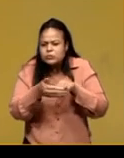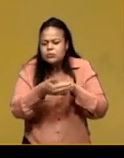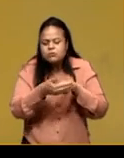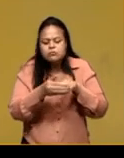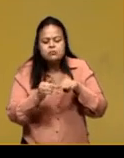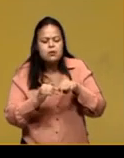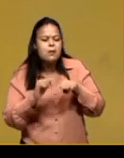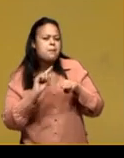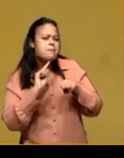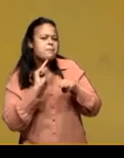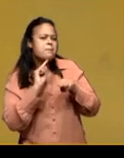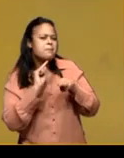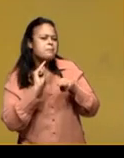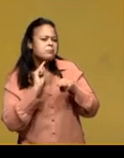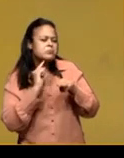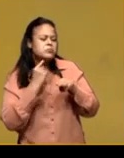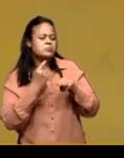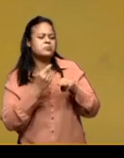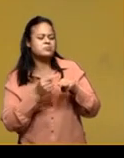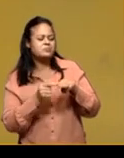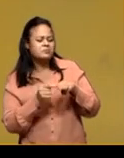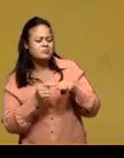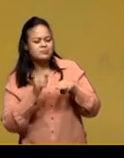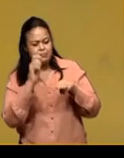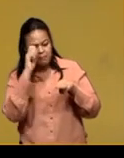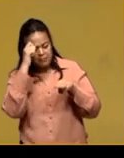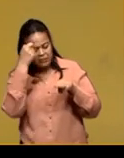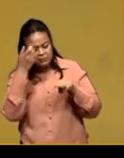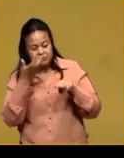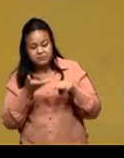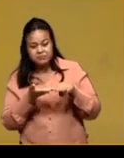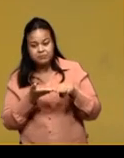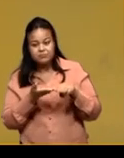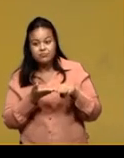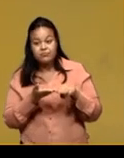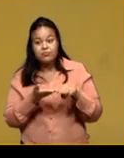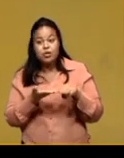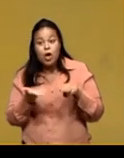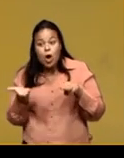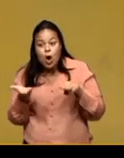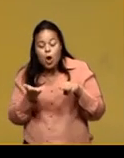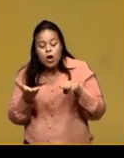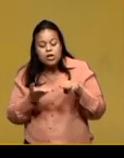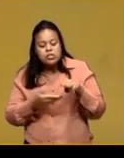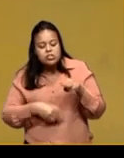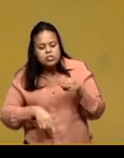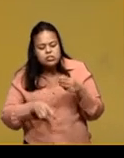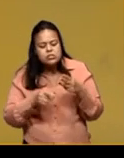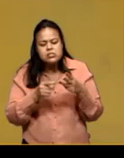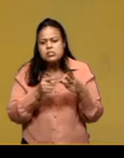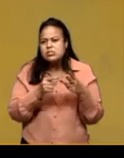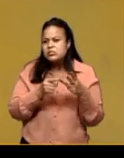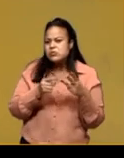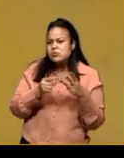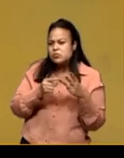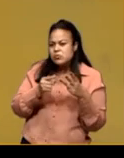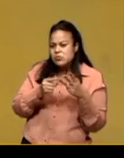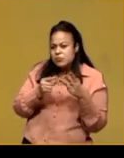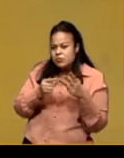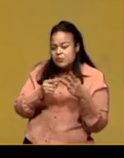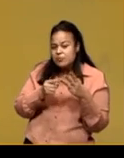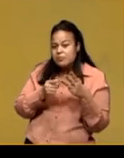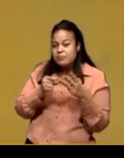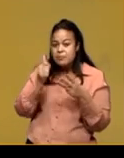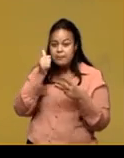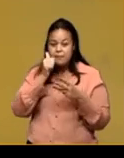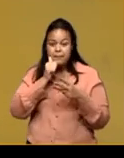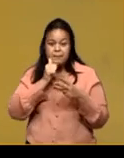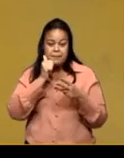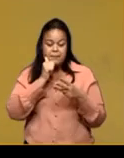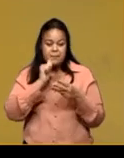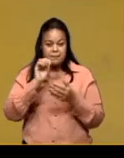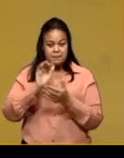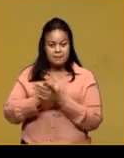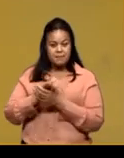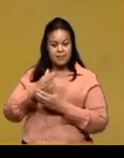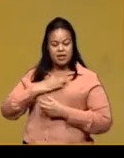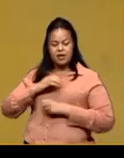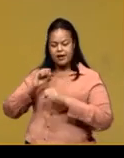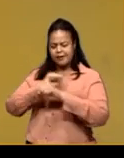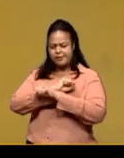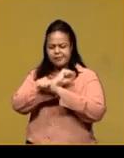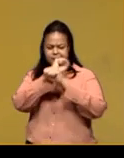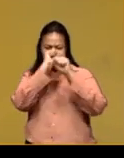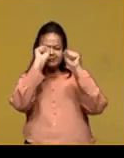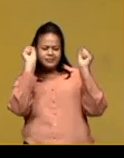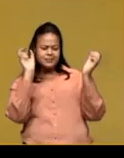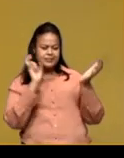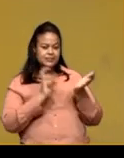Pois hoje, dia do último mamão, minha mulher acordou mais cedo. Normalmente eu levanto meia